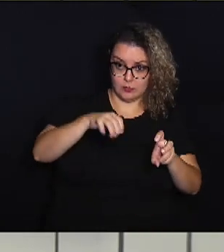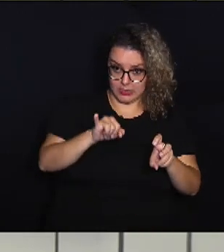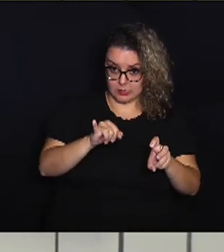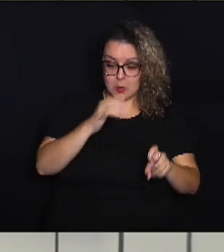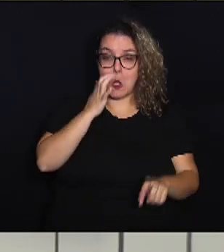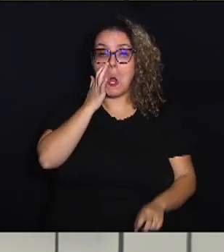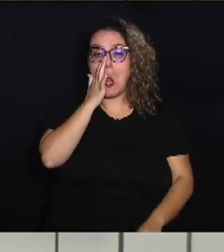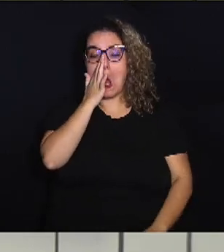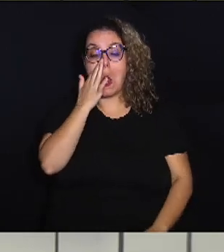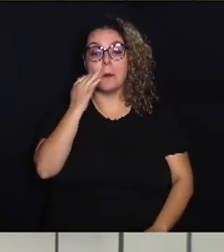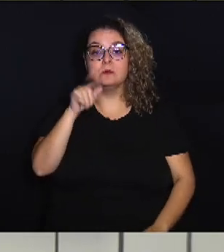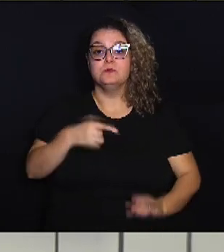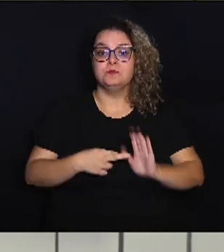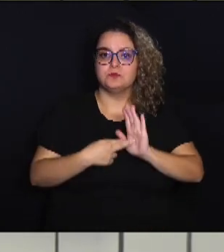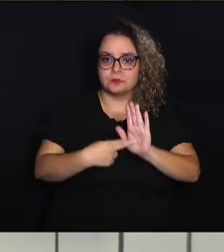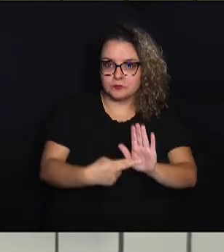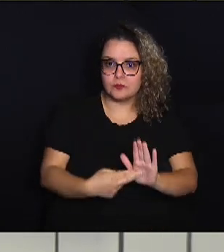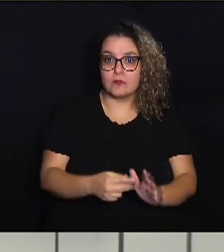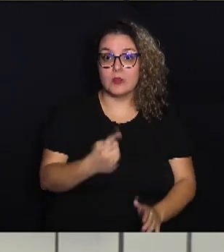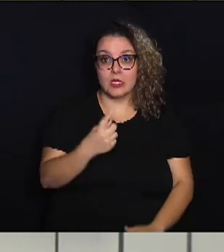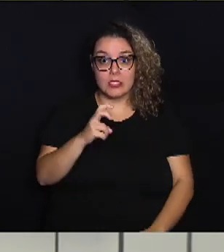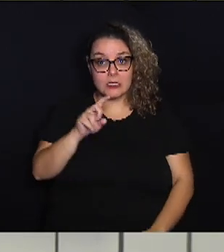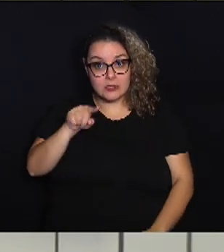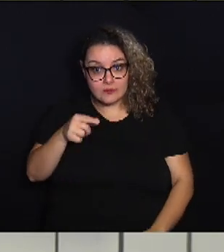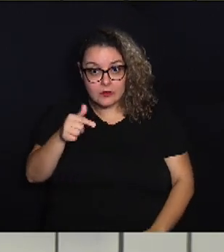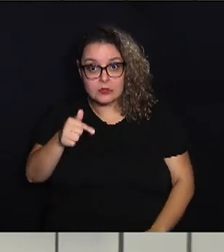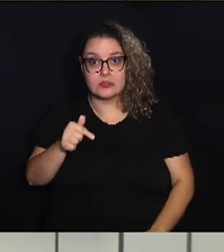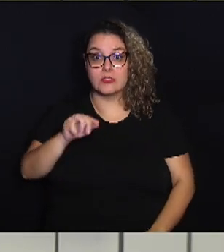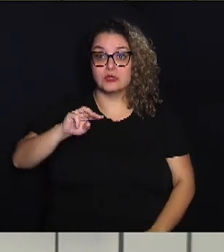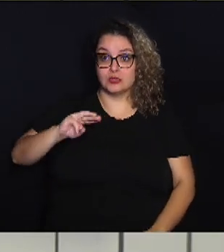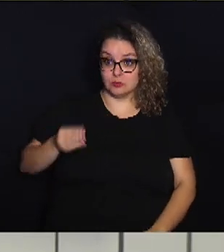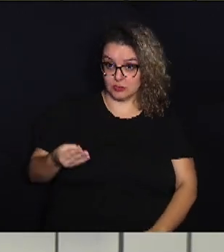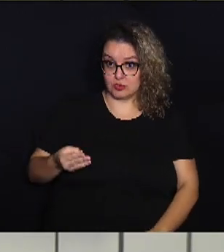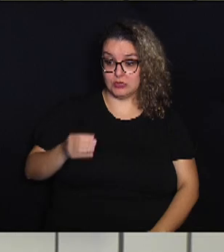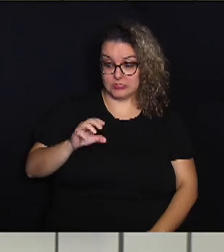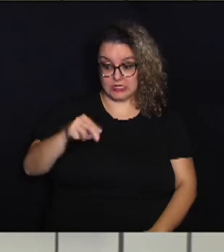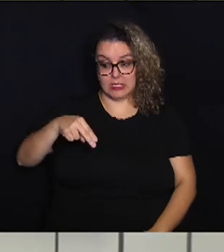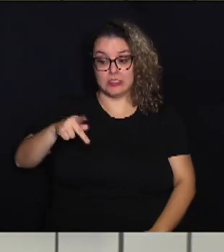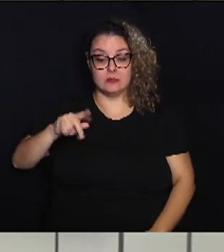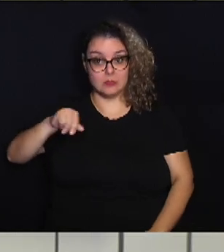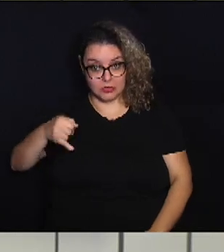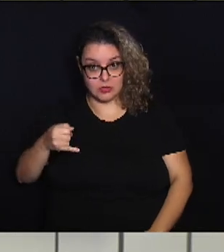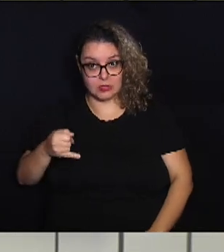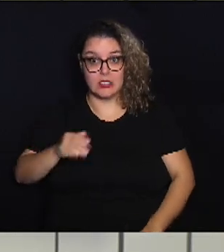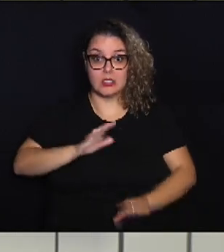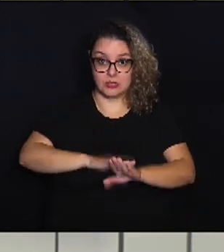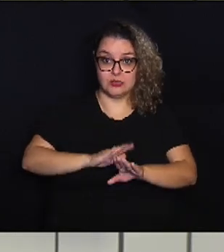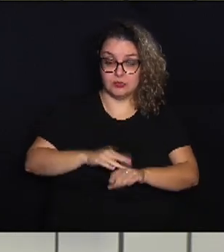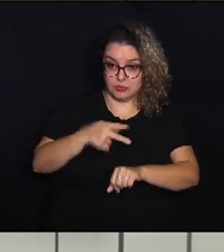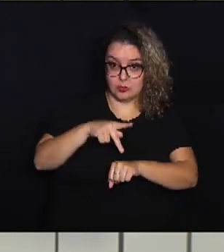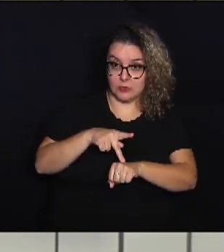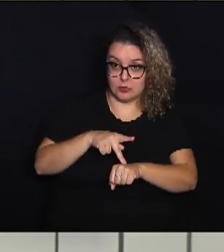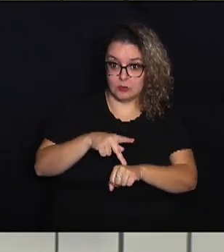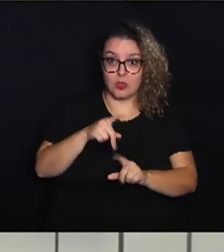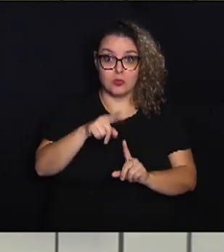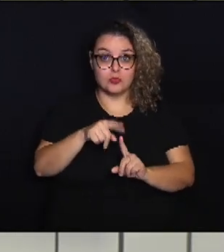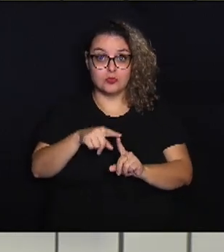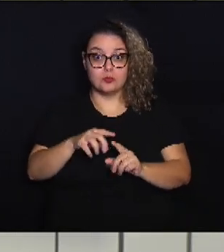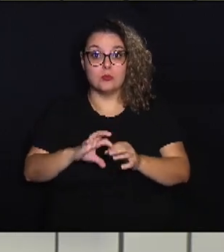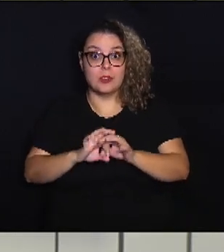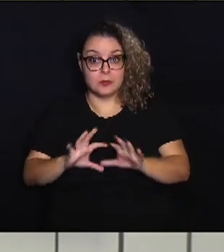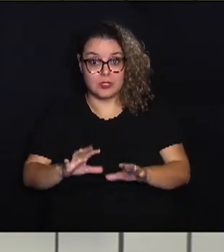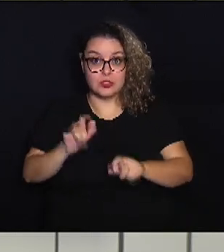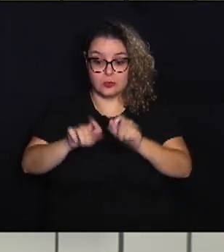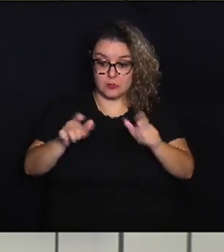Isso representa 15,7 milhões de CNPJs ativos no país. A modalidade permite que